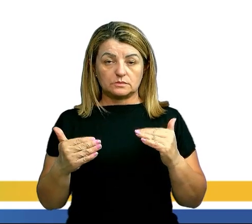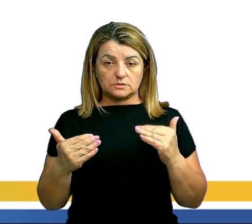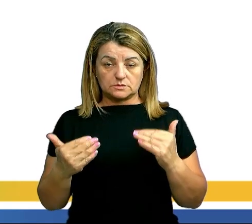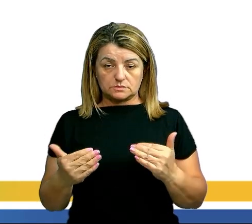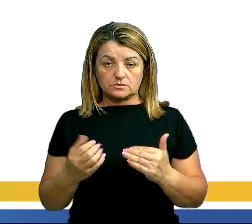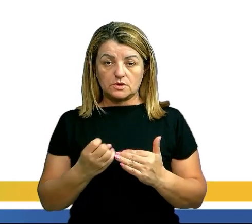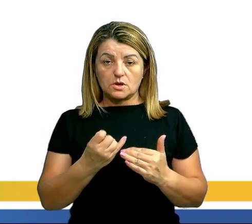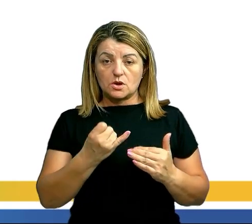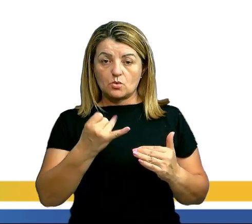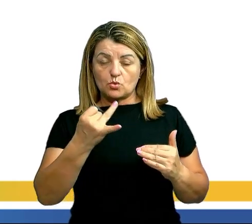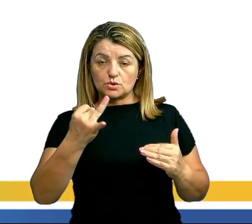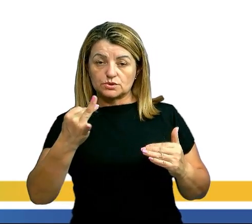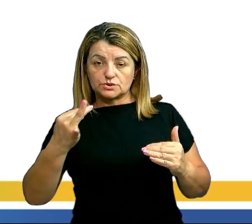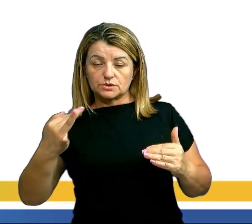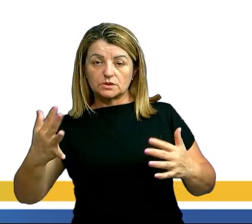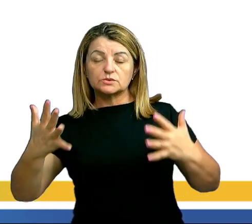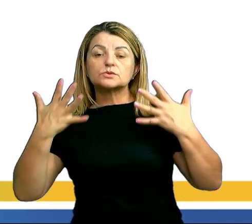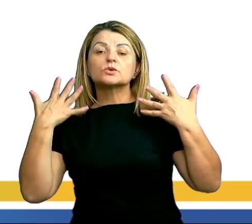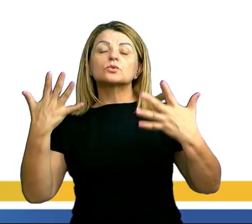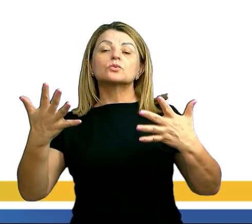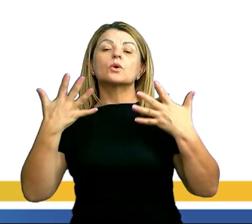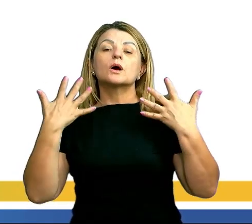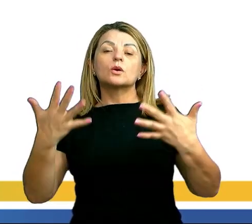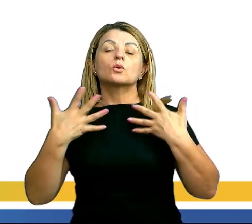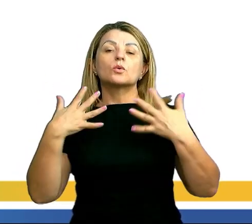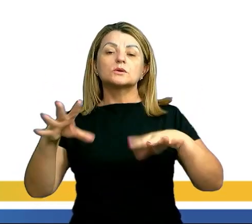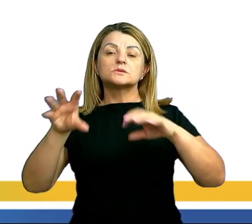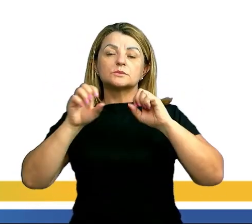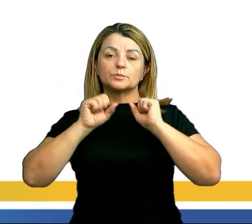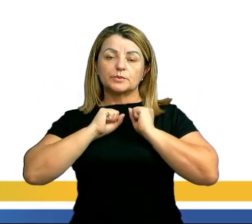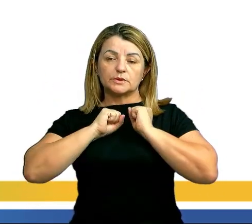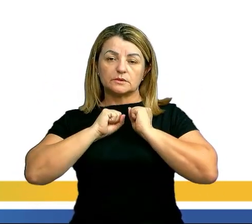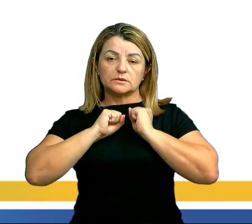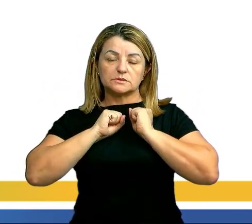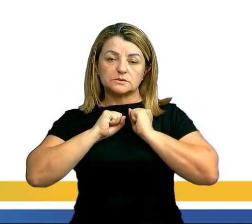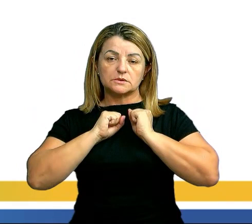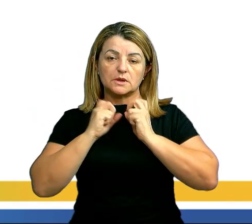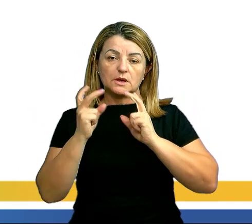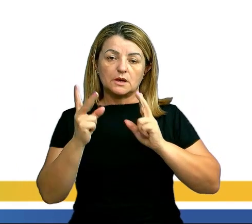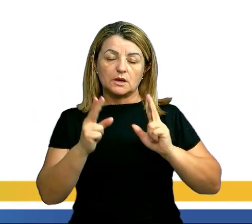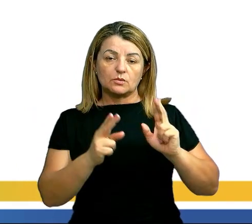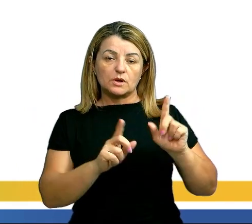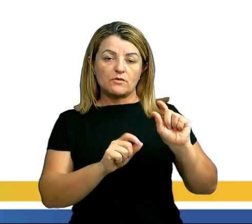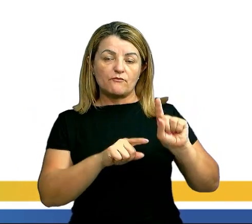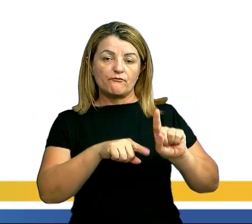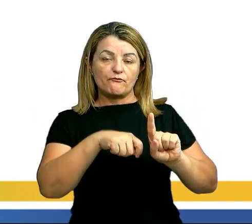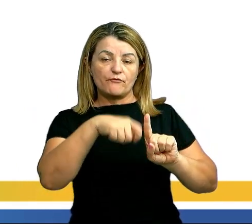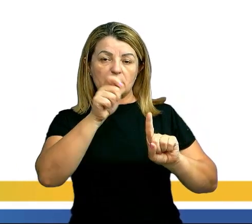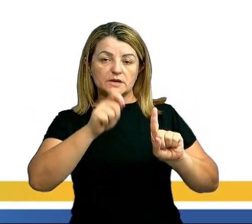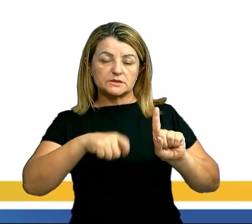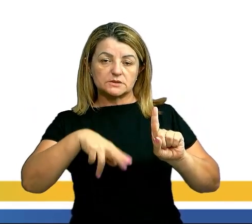a quantidade de calor recebido ou cedido pelo corpo e corresponde a variação de temperatura.